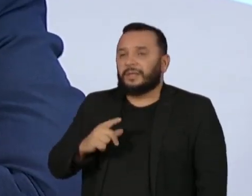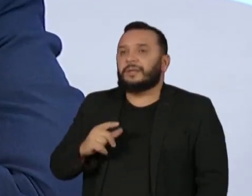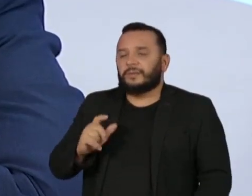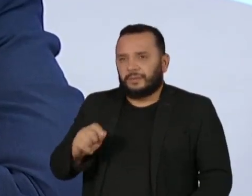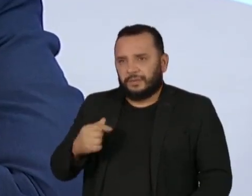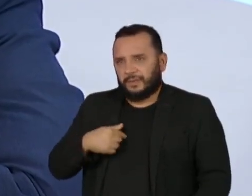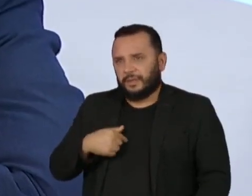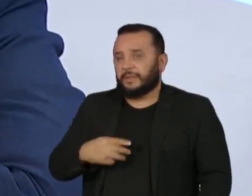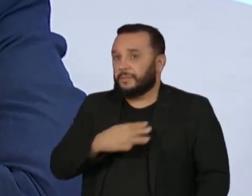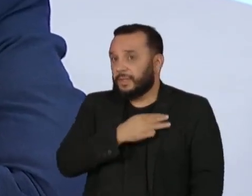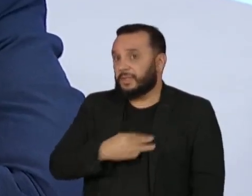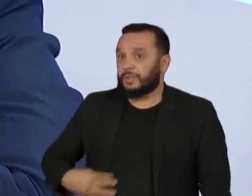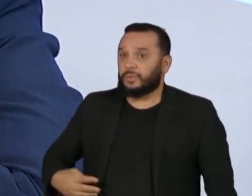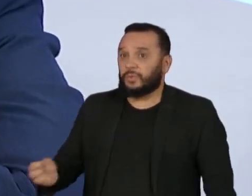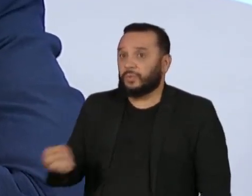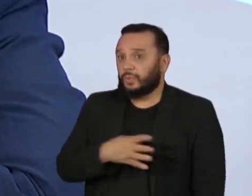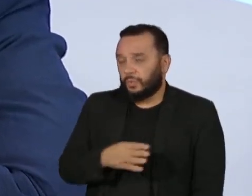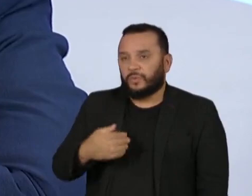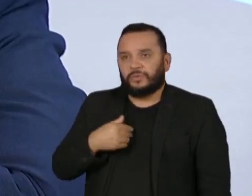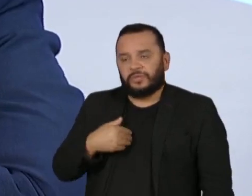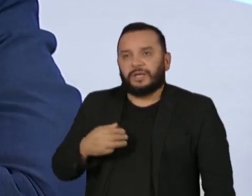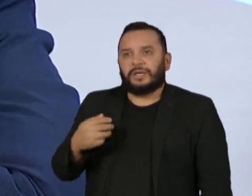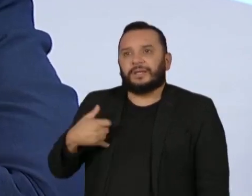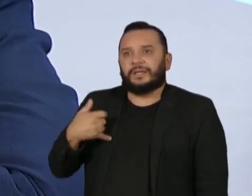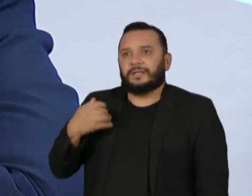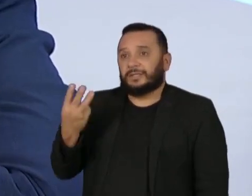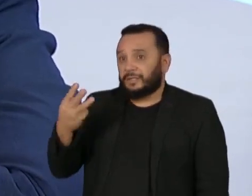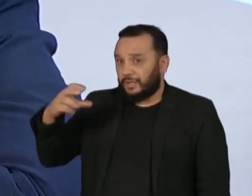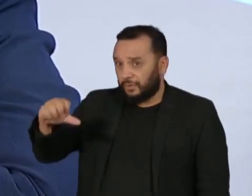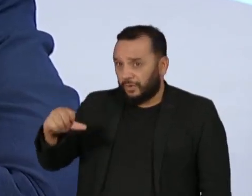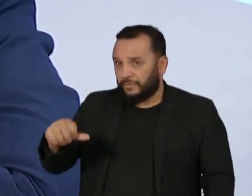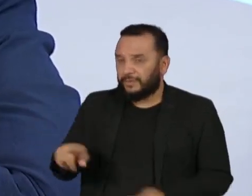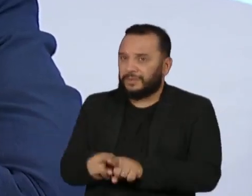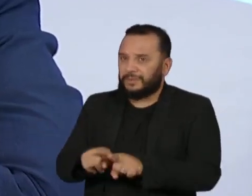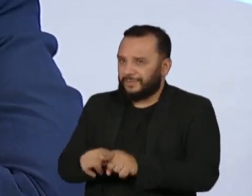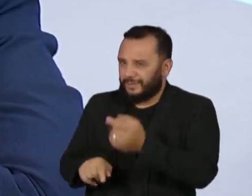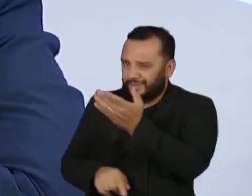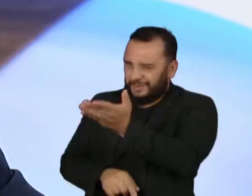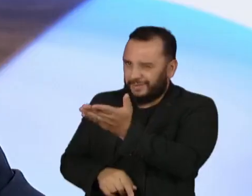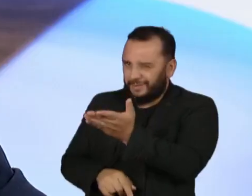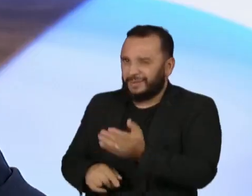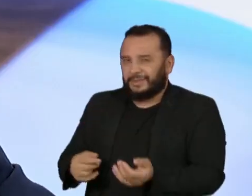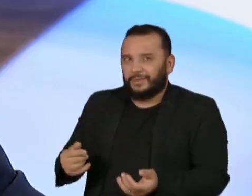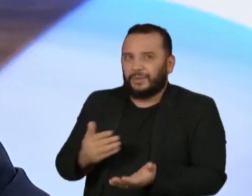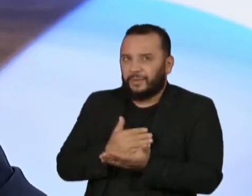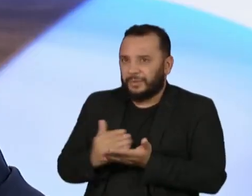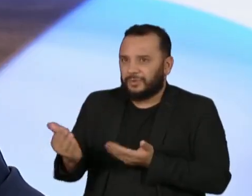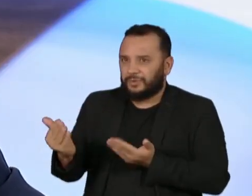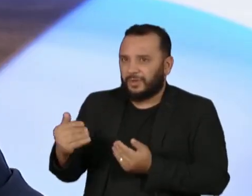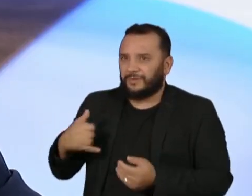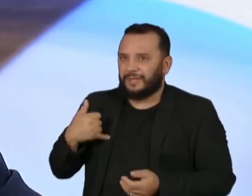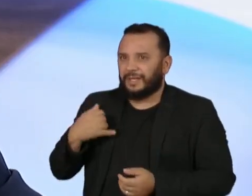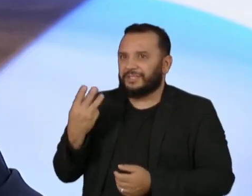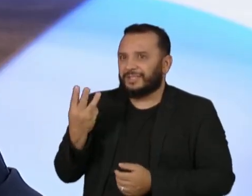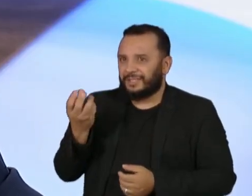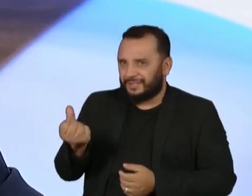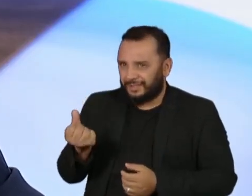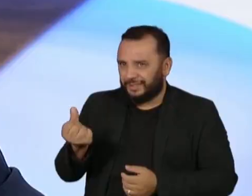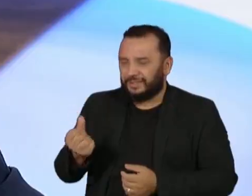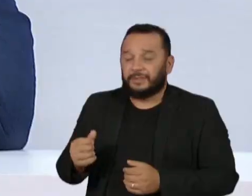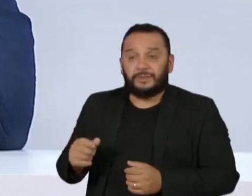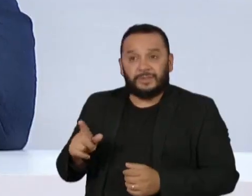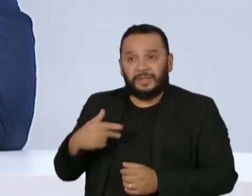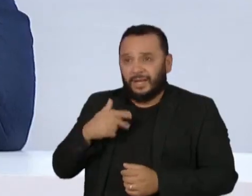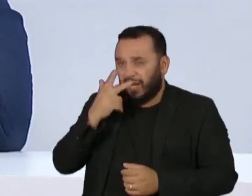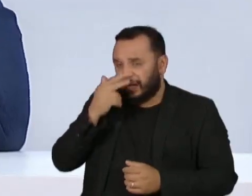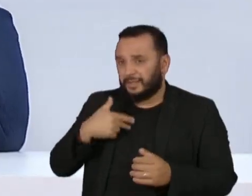anos, vai ficar 36 anos lá no tribunal, o senhor também é muito jovem, acho que aos 36 ingressou, o senhor não acha que é muito tempo que talvez